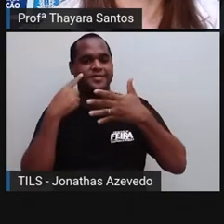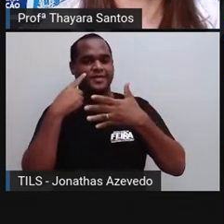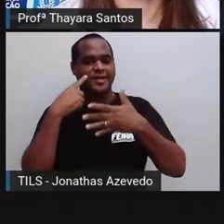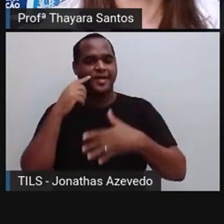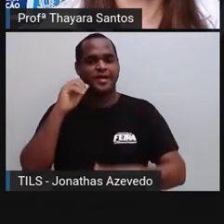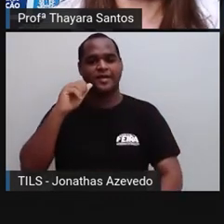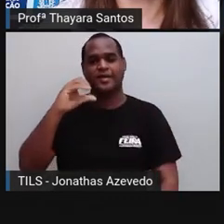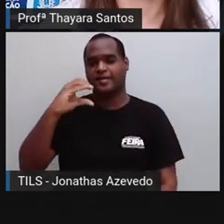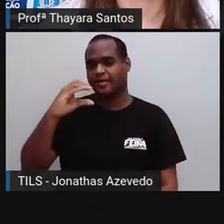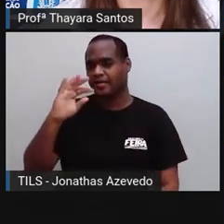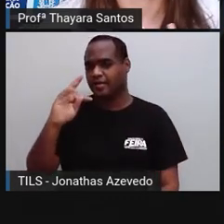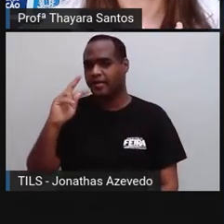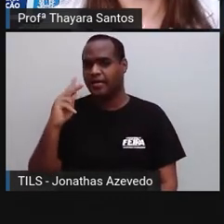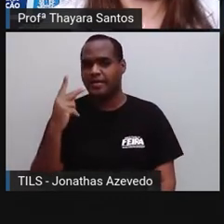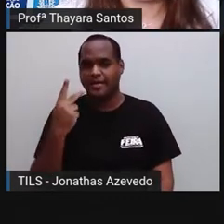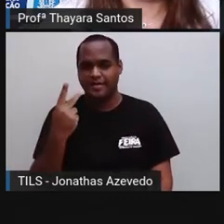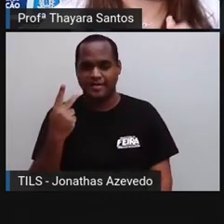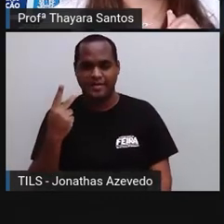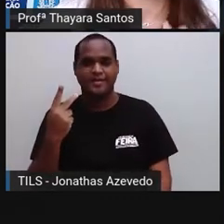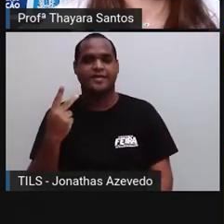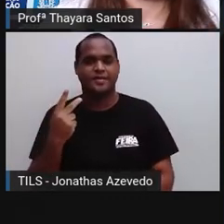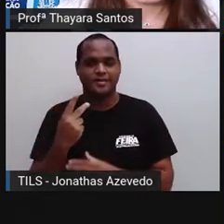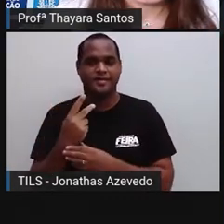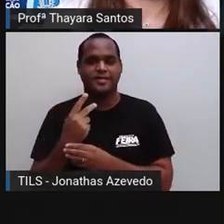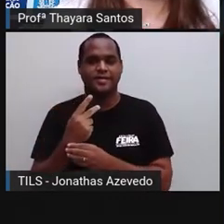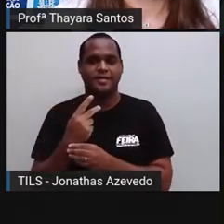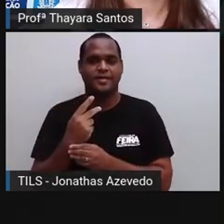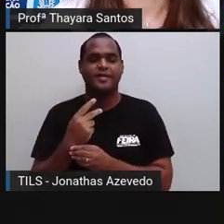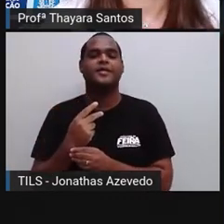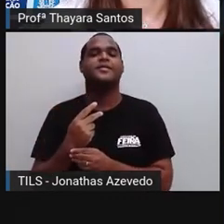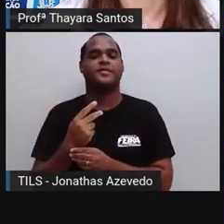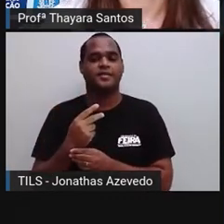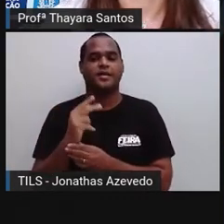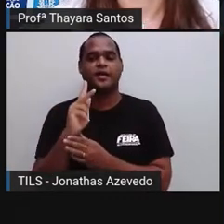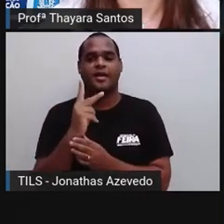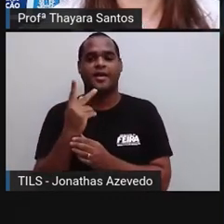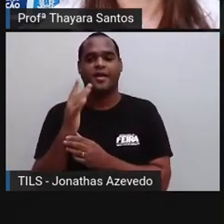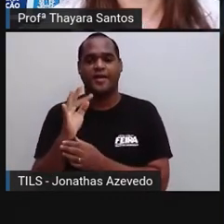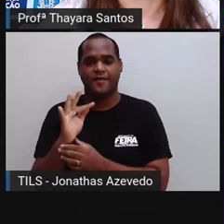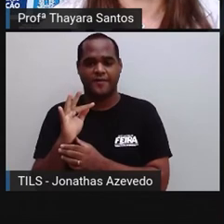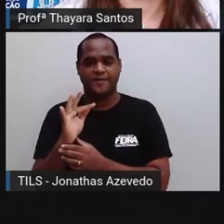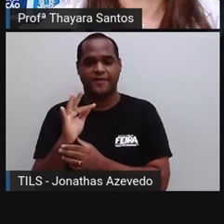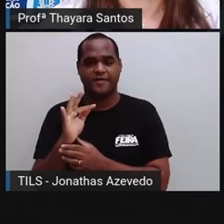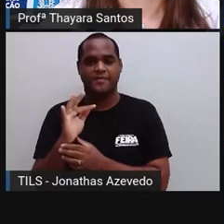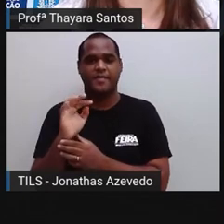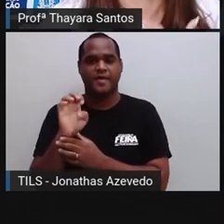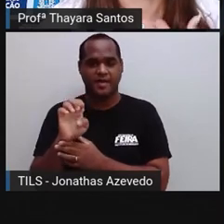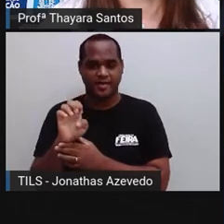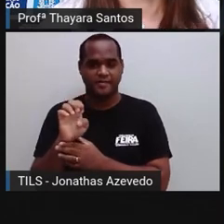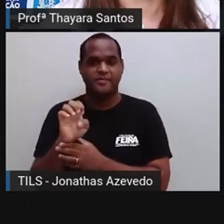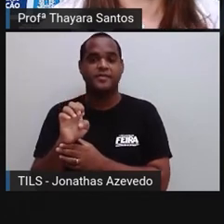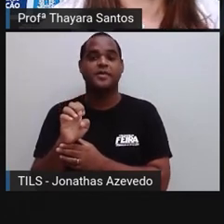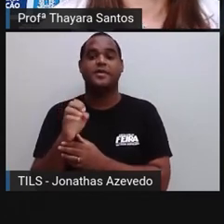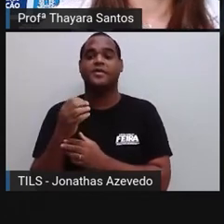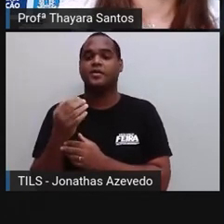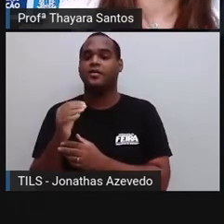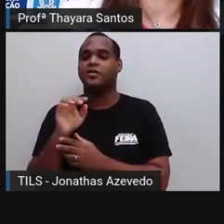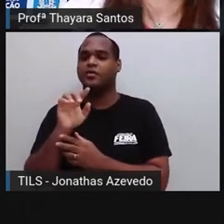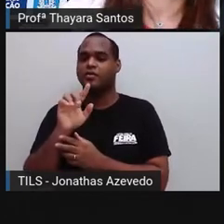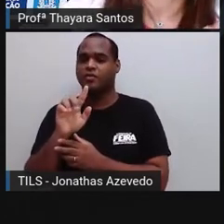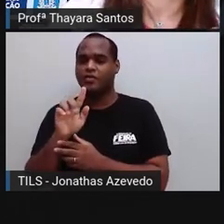que a gente chama de adrenocorticotrófico, que é o ACTH. Tem o hormônio folículo estimulante, o hormônio